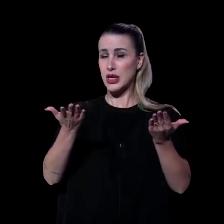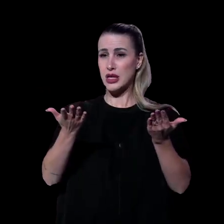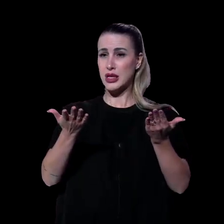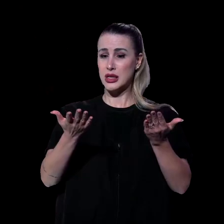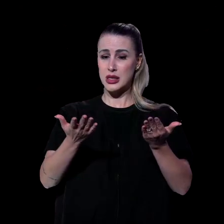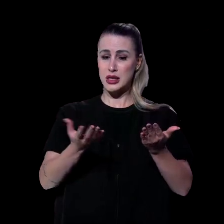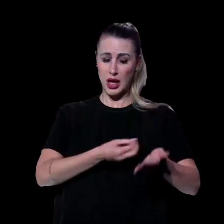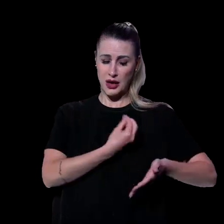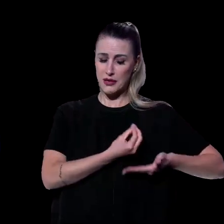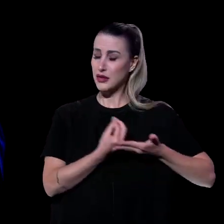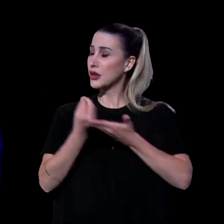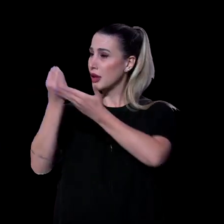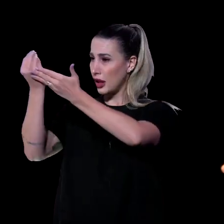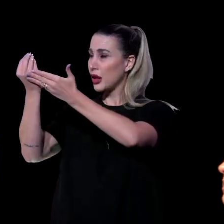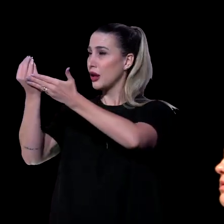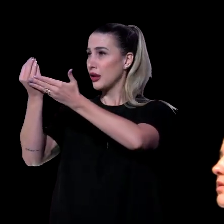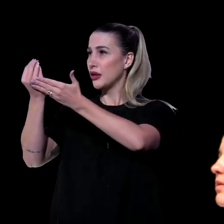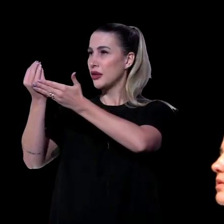Feche seus olhos agora.